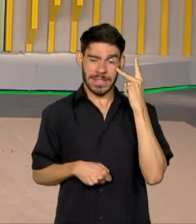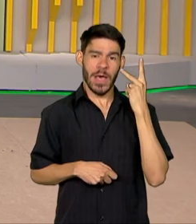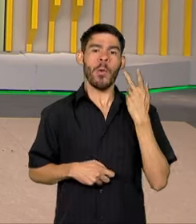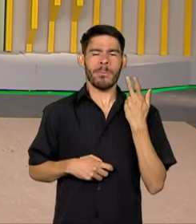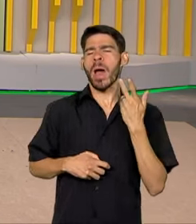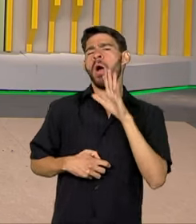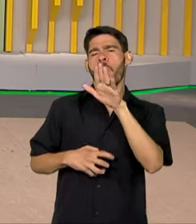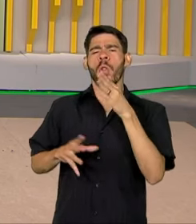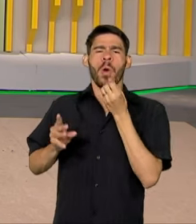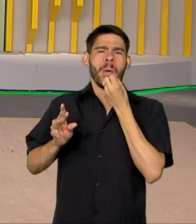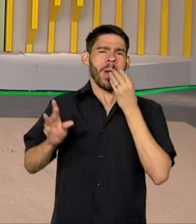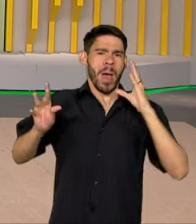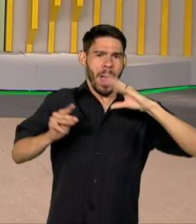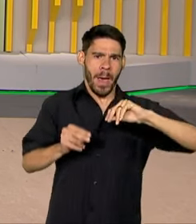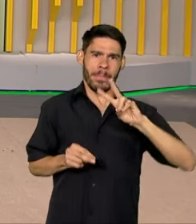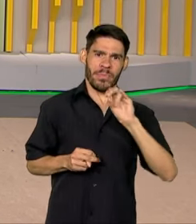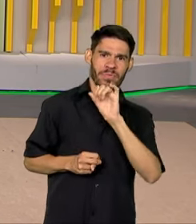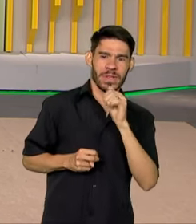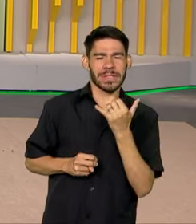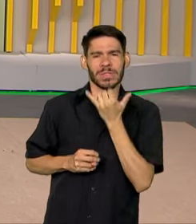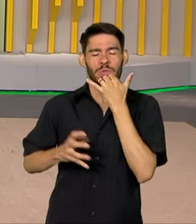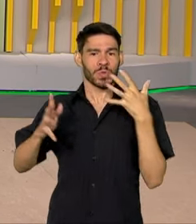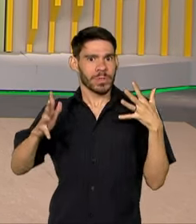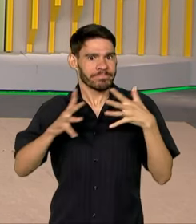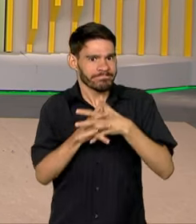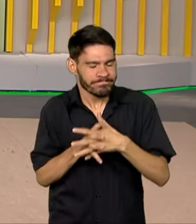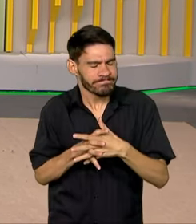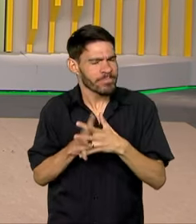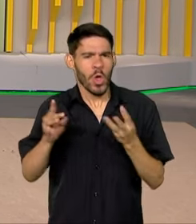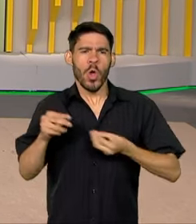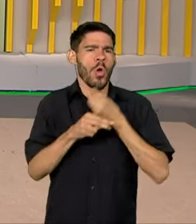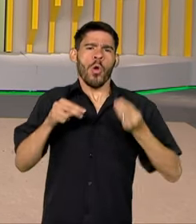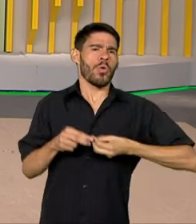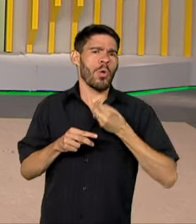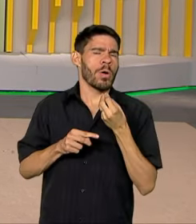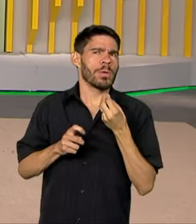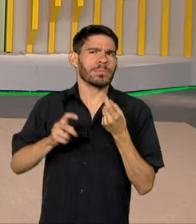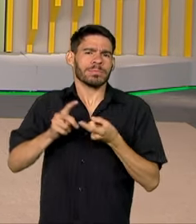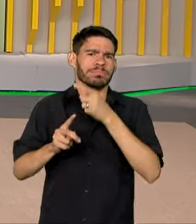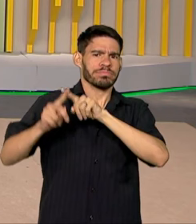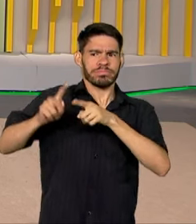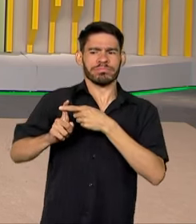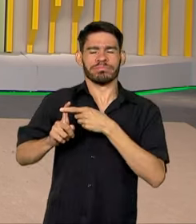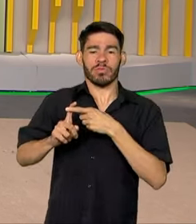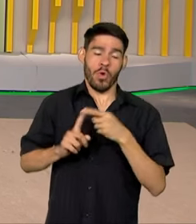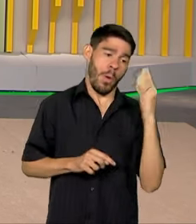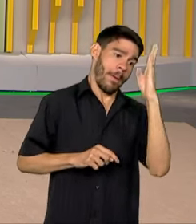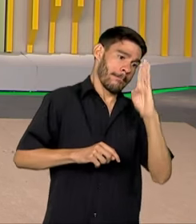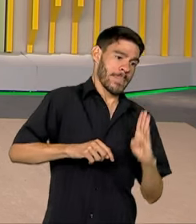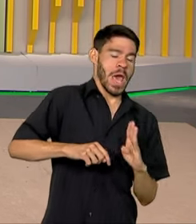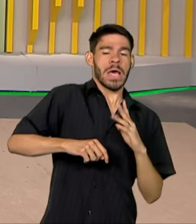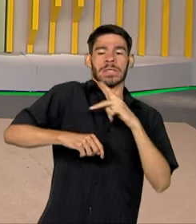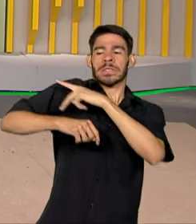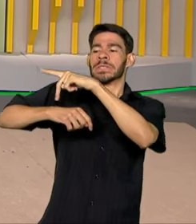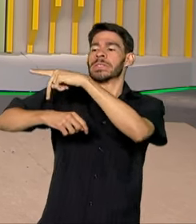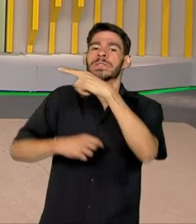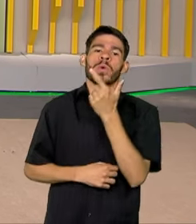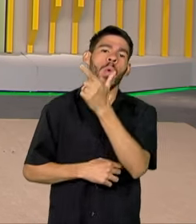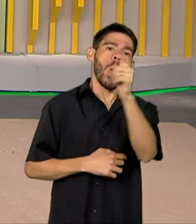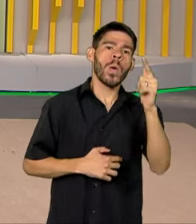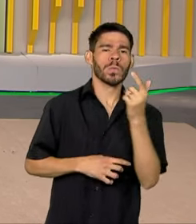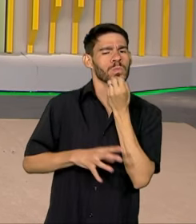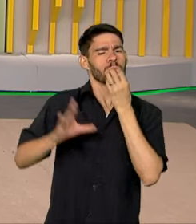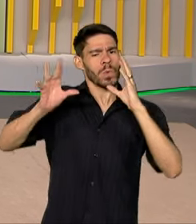Vanessa, muito boa noite para você. Desculpa aí a confusão. Como é que estão essas trocas comerciais do Brasil para o exterior? Boa noite para você.